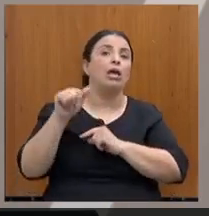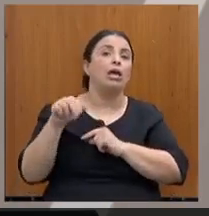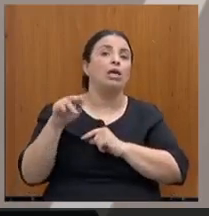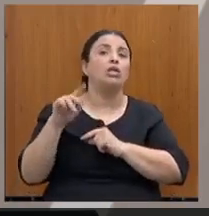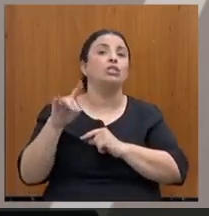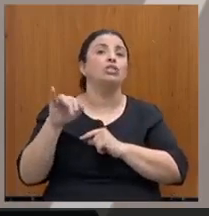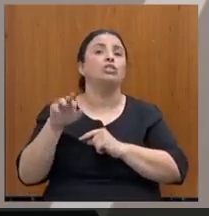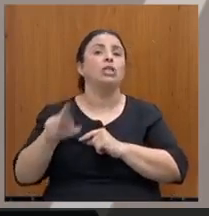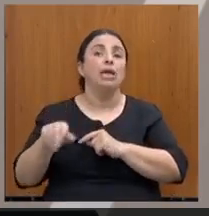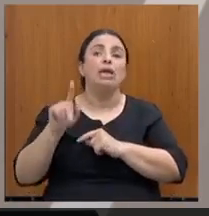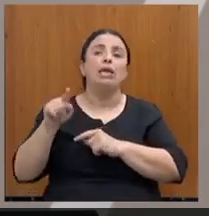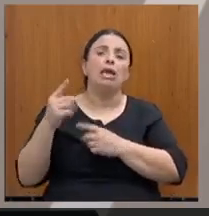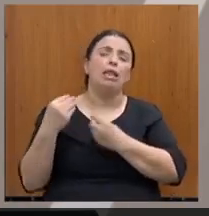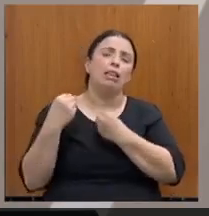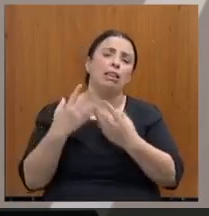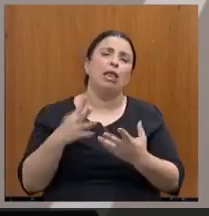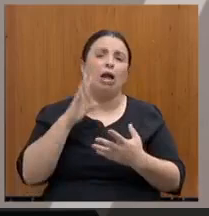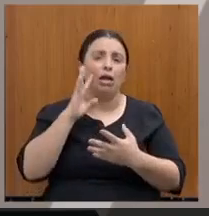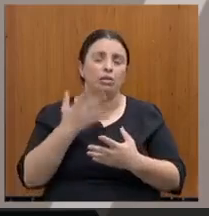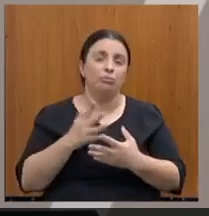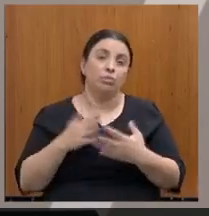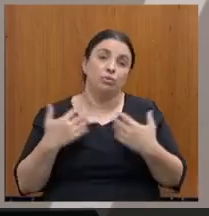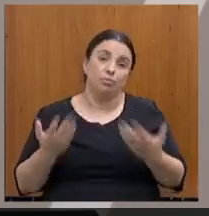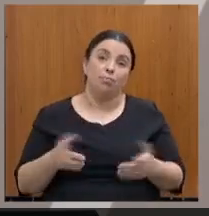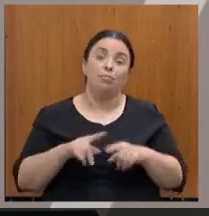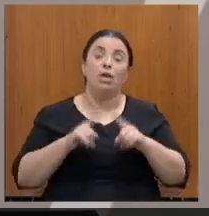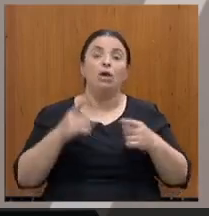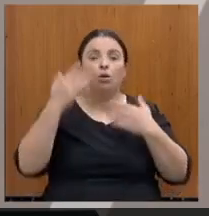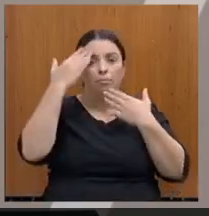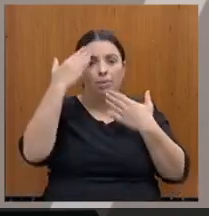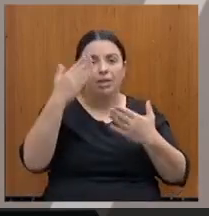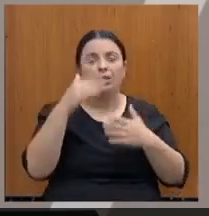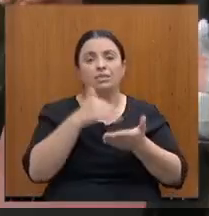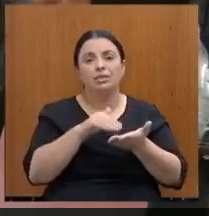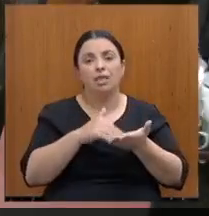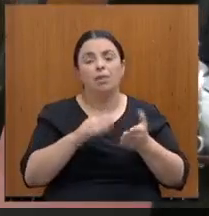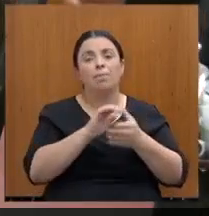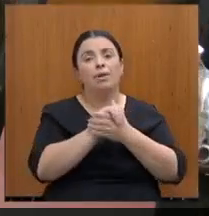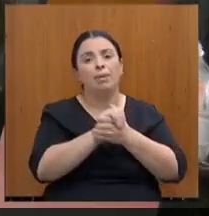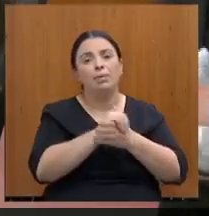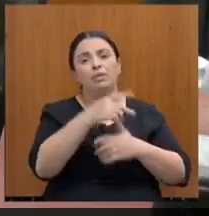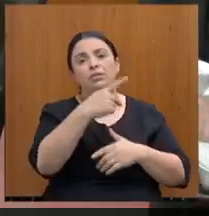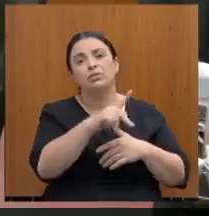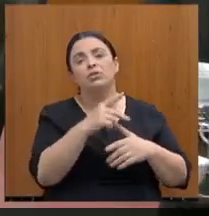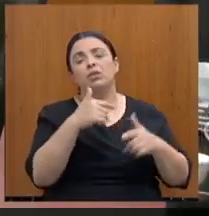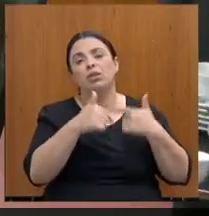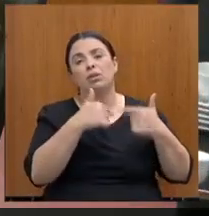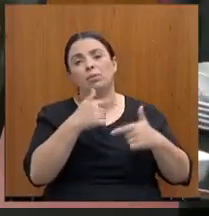seria a Lei Candir. Muito obrigado, secretário, parabéns pelo seu trabalho, do senhor e da sua equipe. Obrigado, deputado.